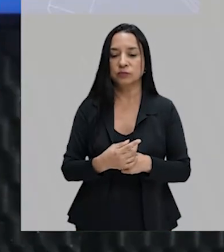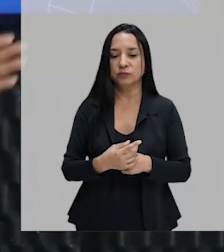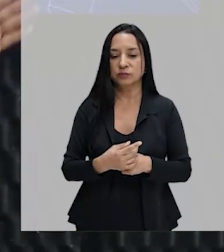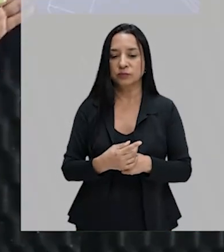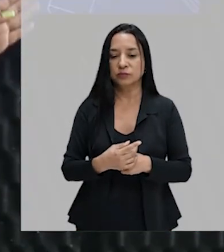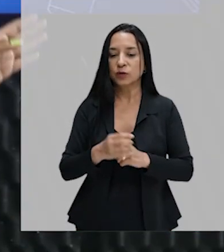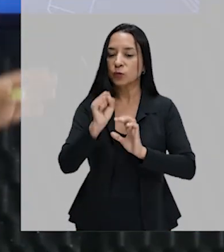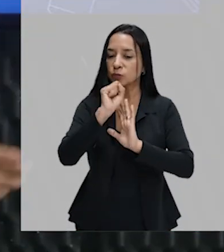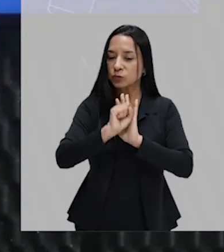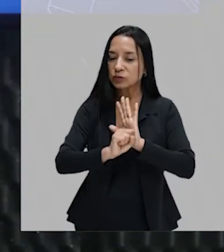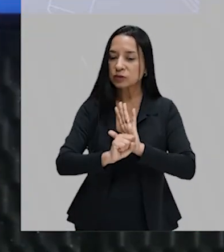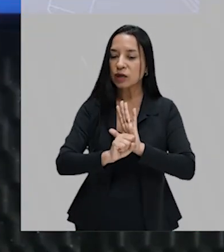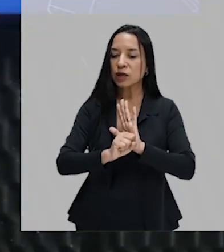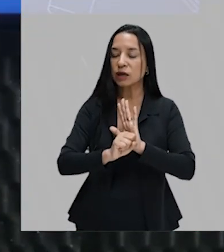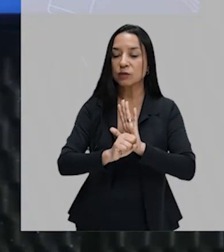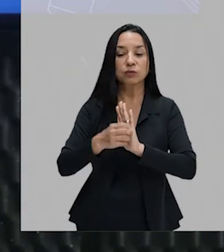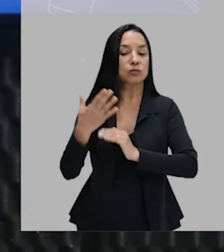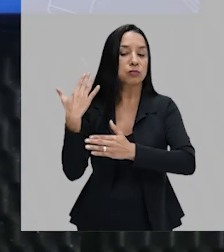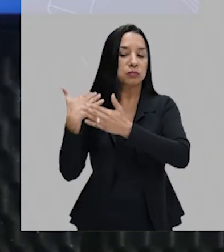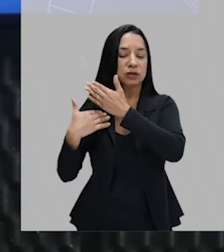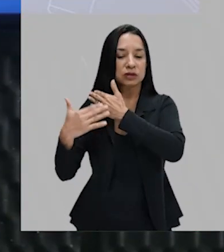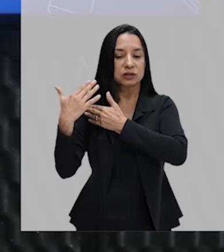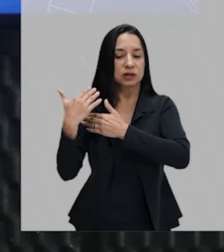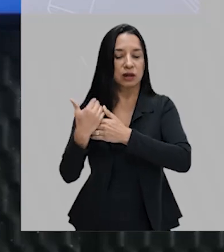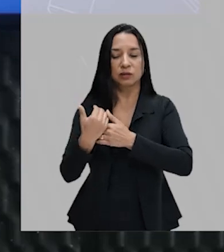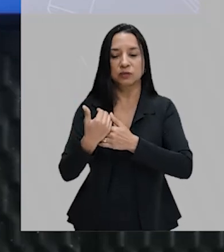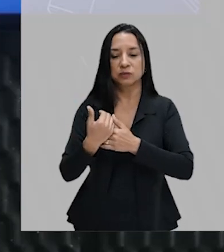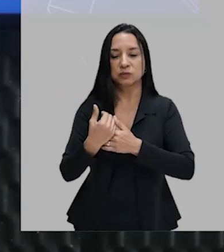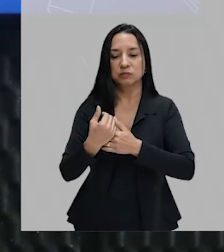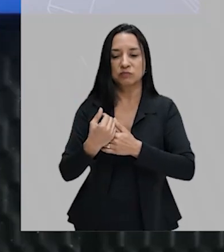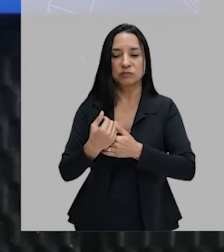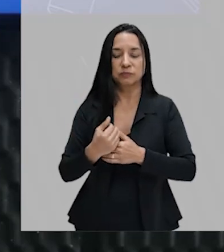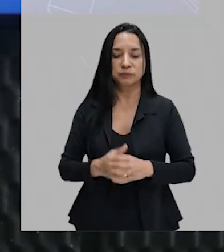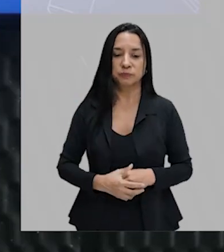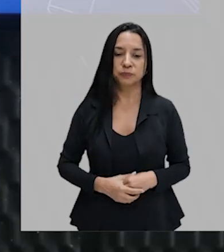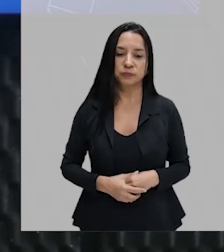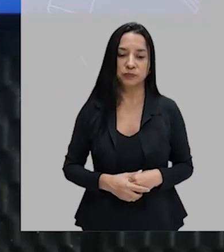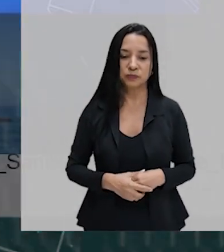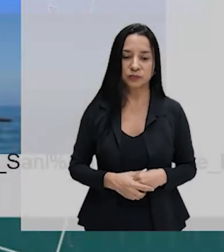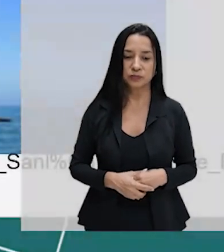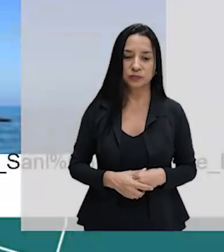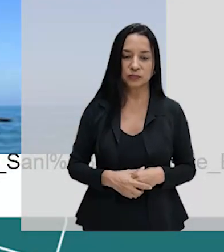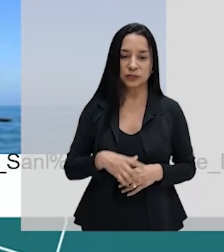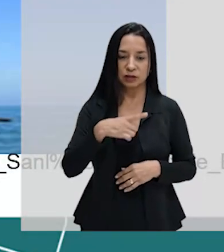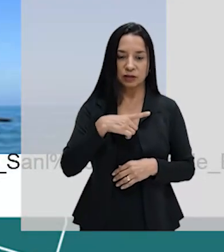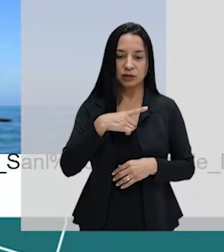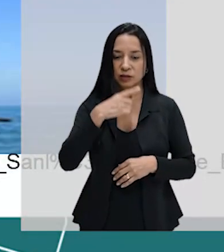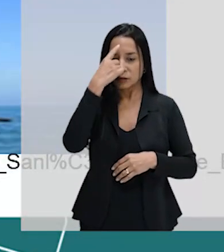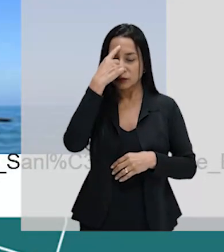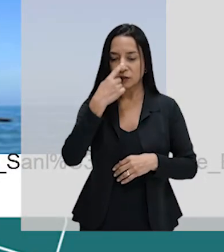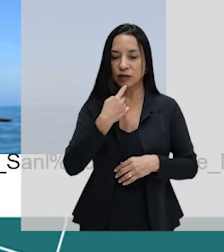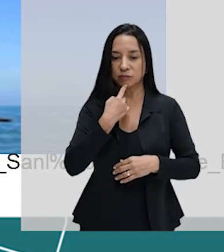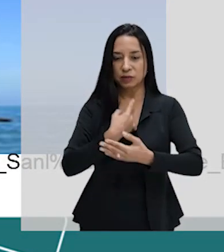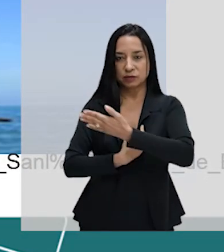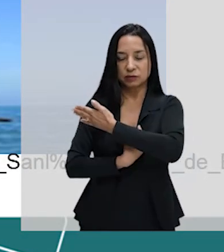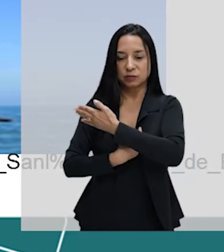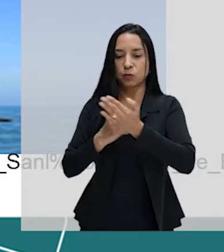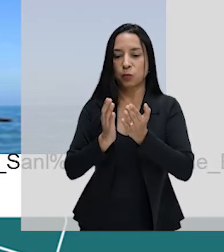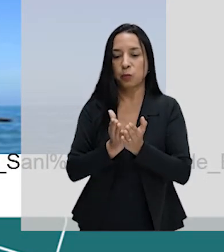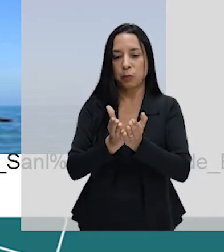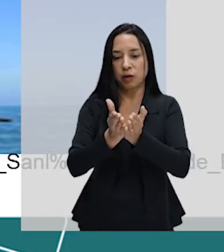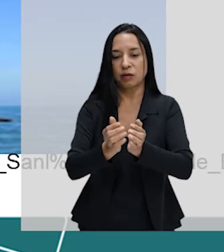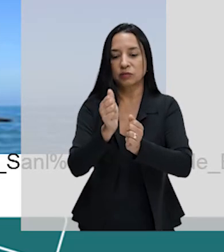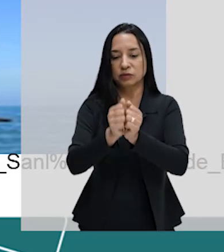ainda no século passado, não é tão antiga assim. Aqui eu tenho a imagem do suposto barco de